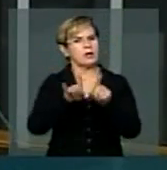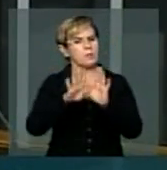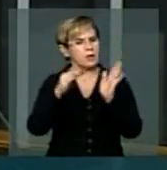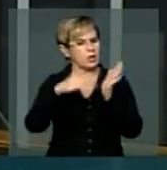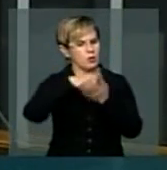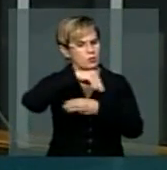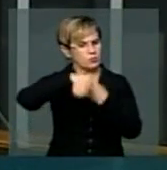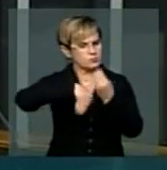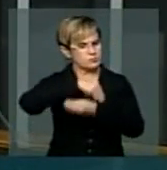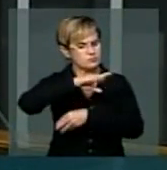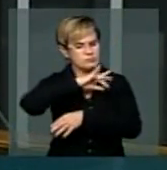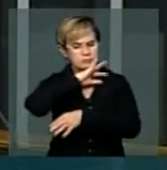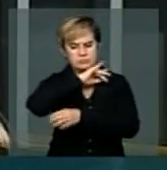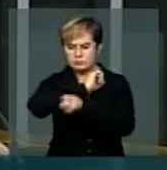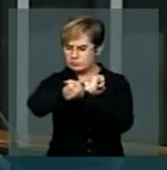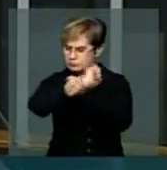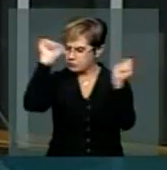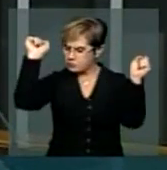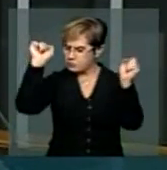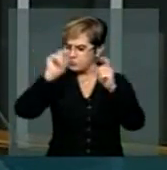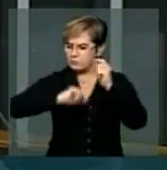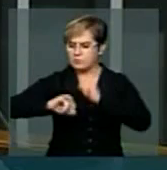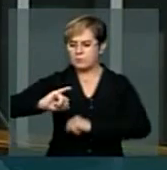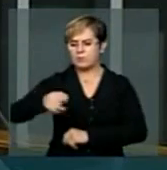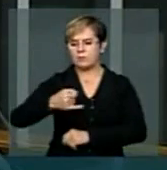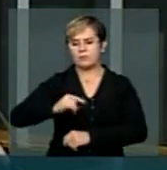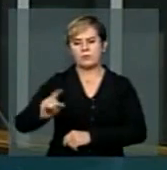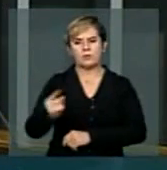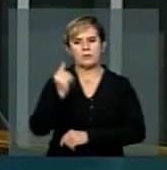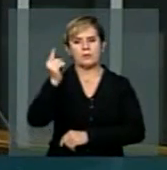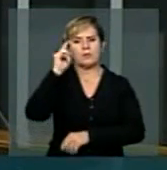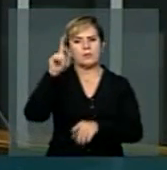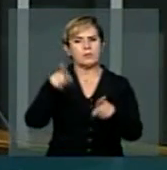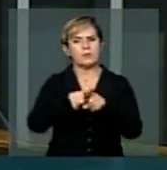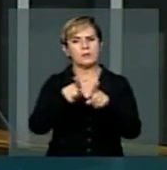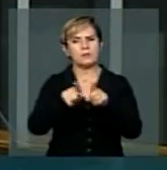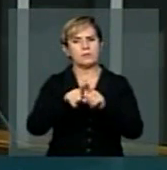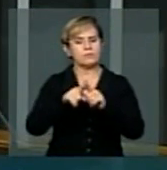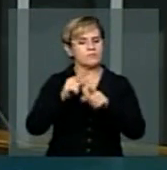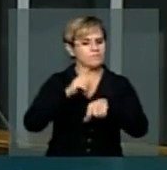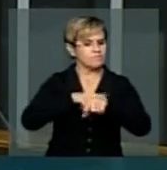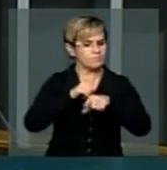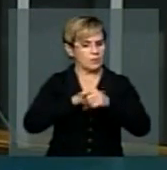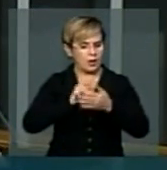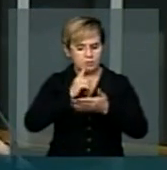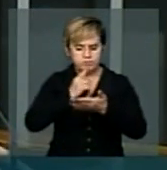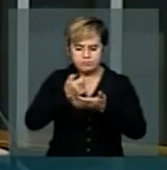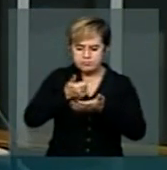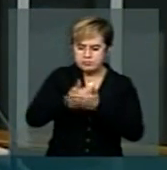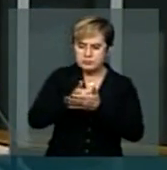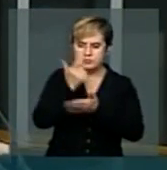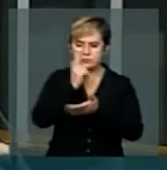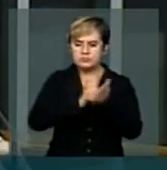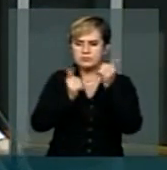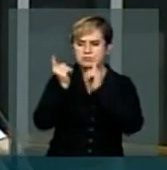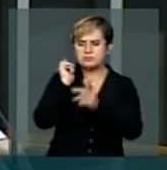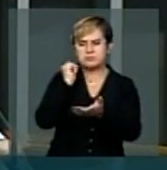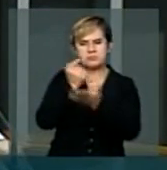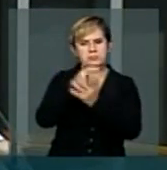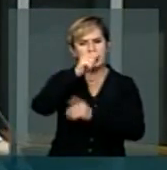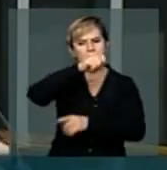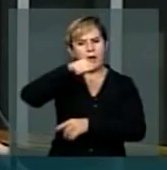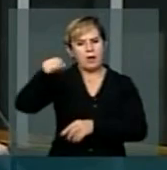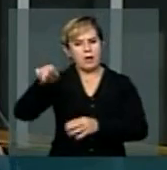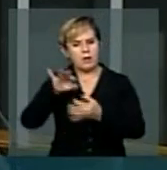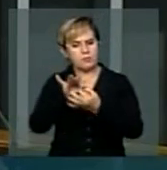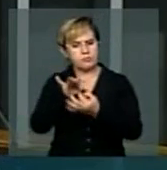mistura explosiva, os juros altos, aliados aos curtos prazos de financiamento. Se